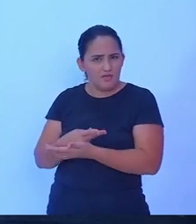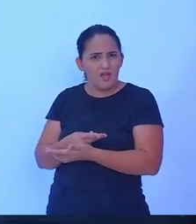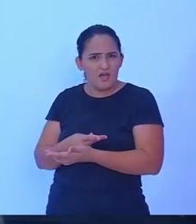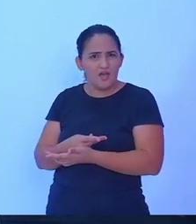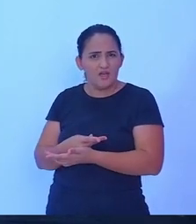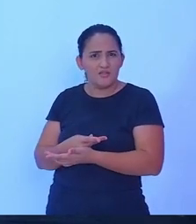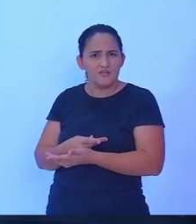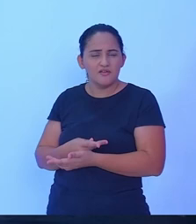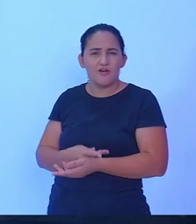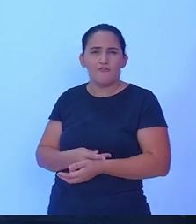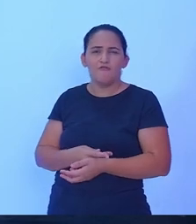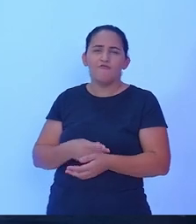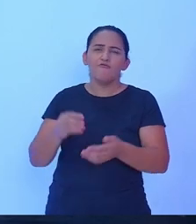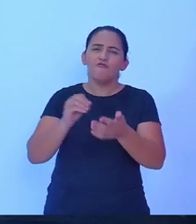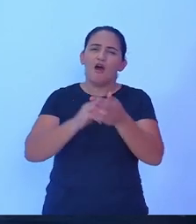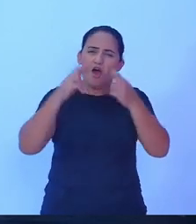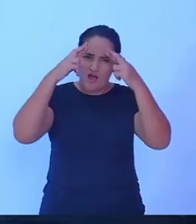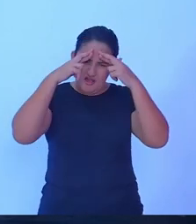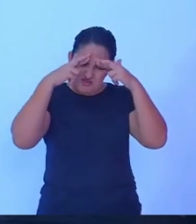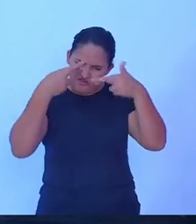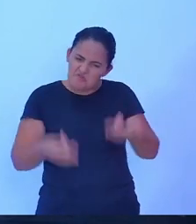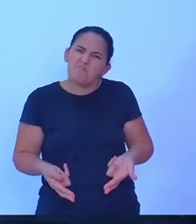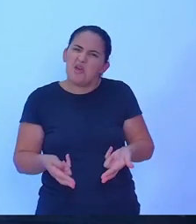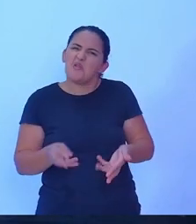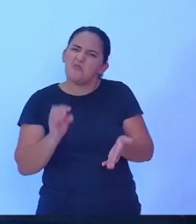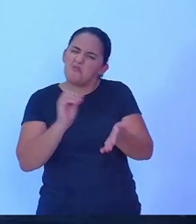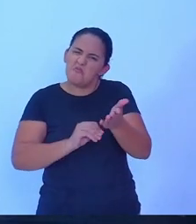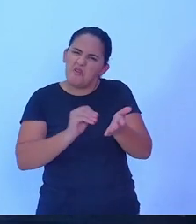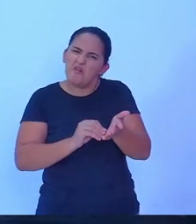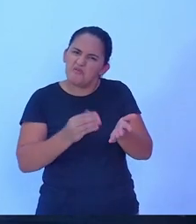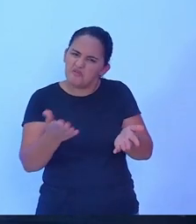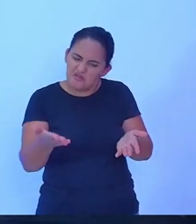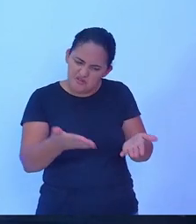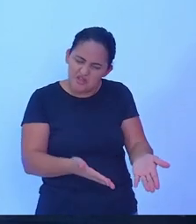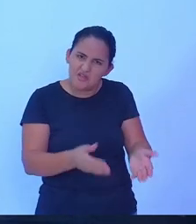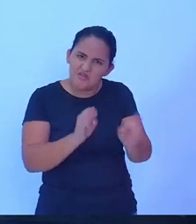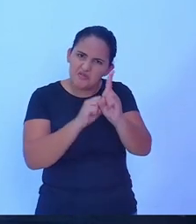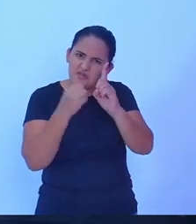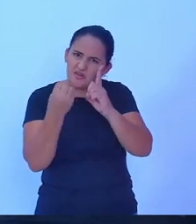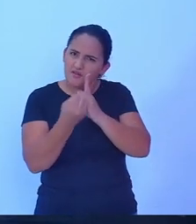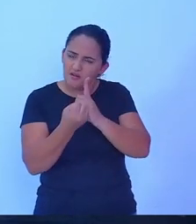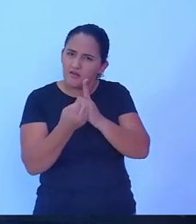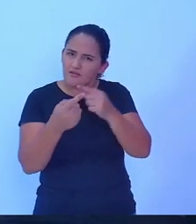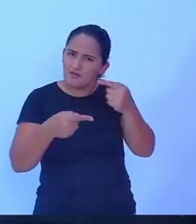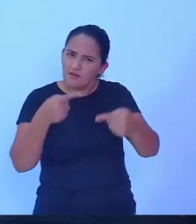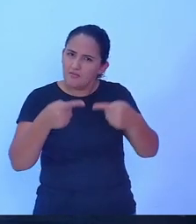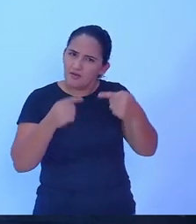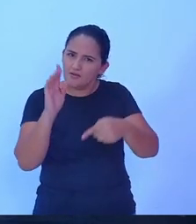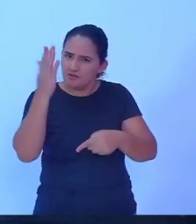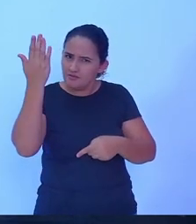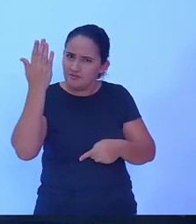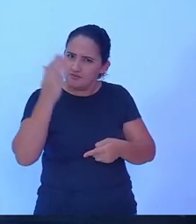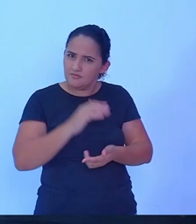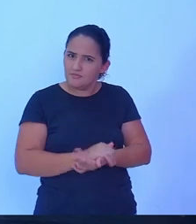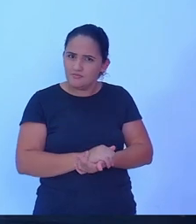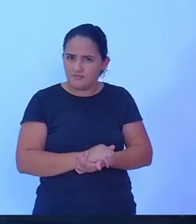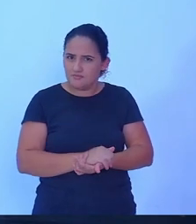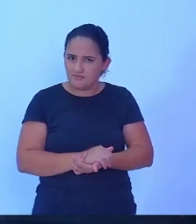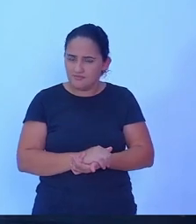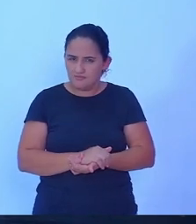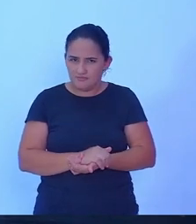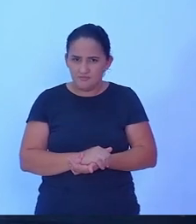que aqui hoje estão para poder fazer com que esse debate aqui acontecesse e que de forma nenhuma faria nada